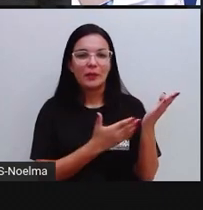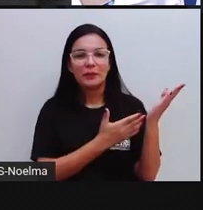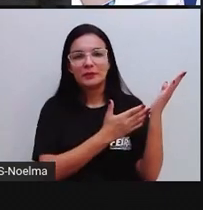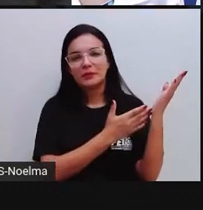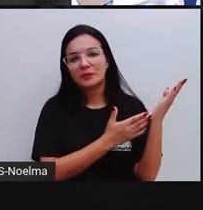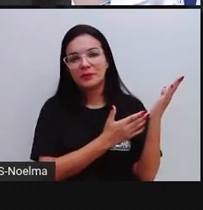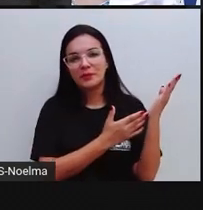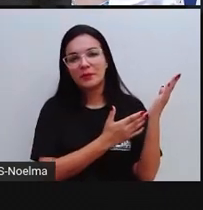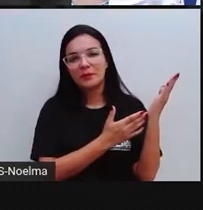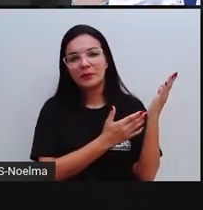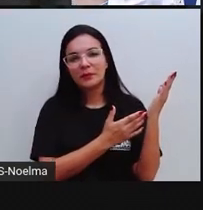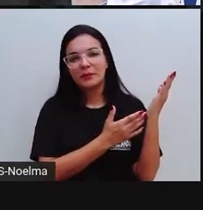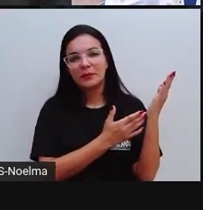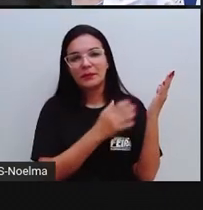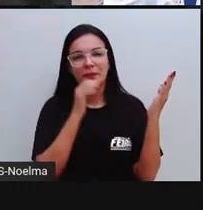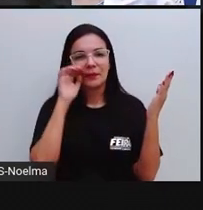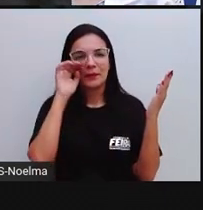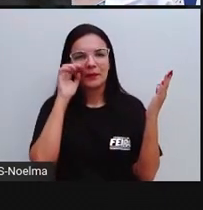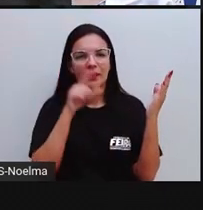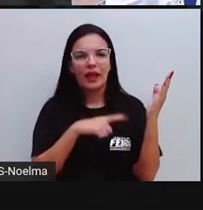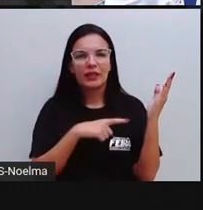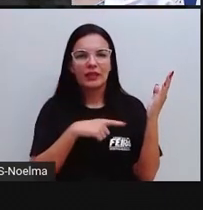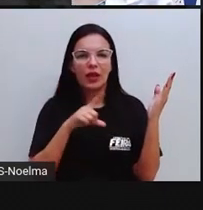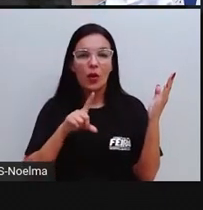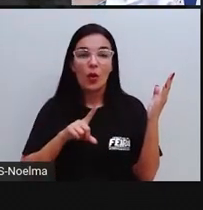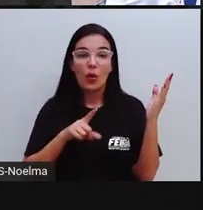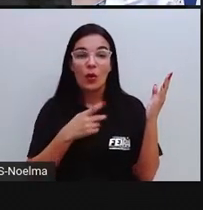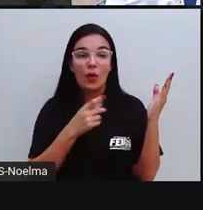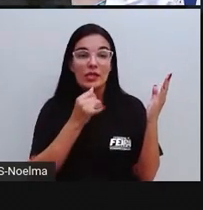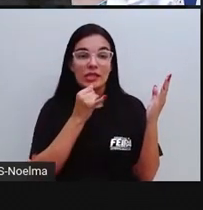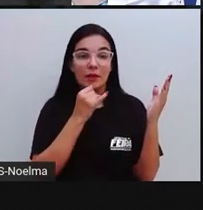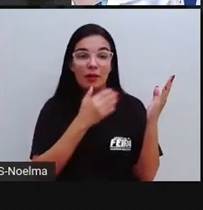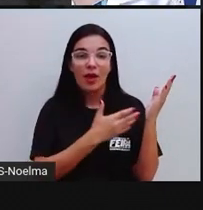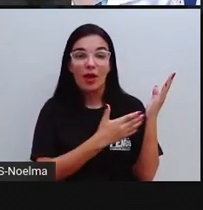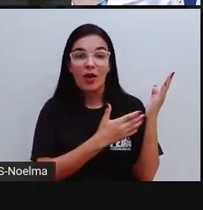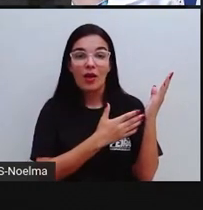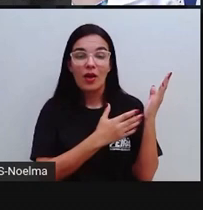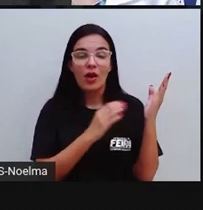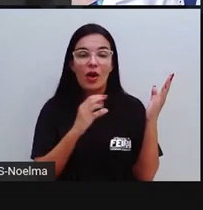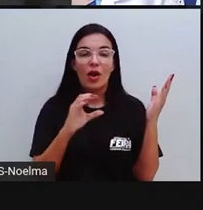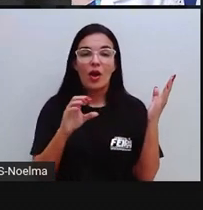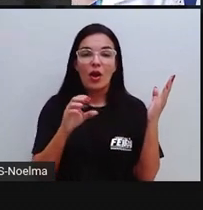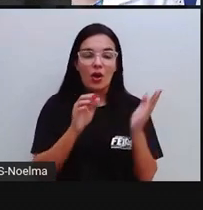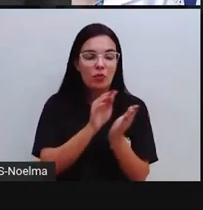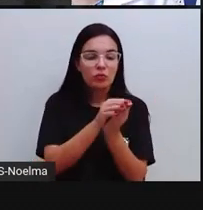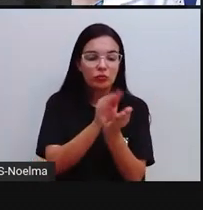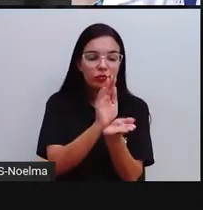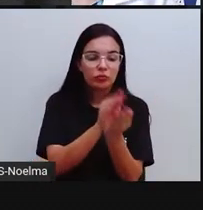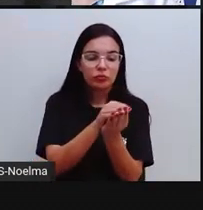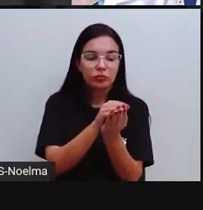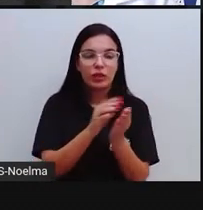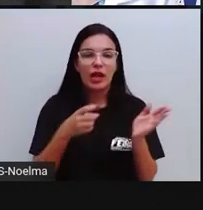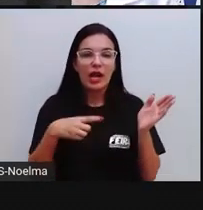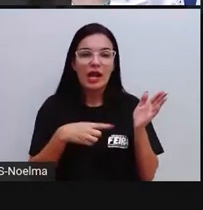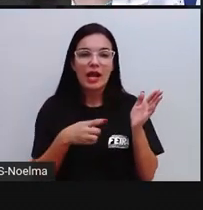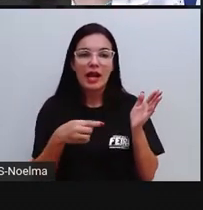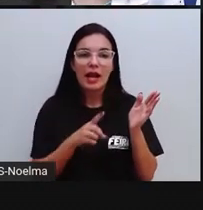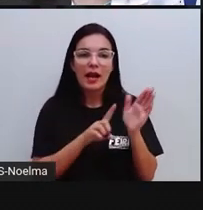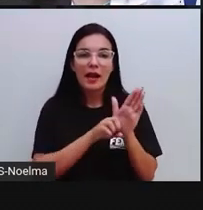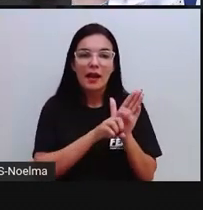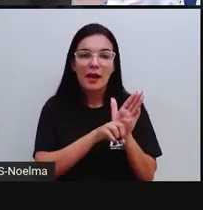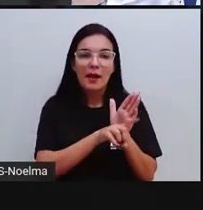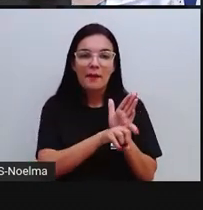quando o pescador sai ali para pescar. Então, aqui a gente tem vários exemplos, ó, ostra, camarão, o